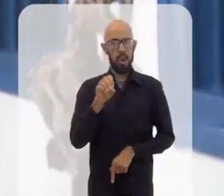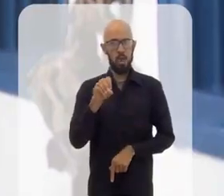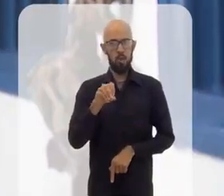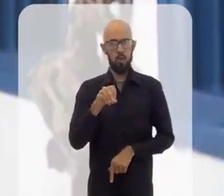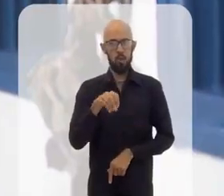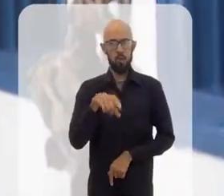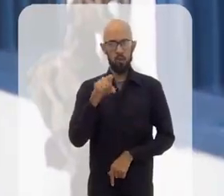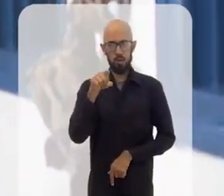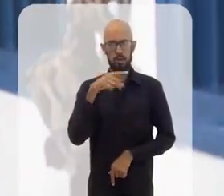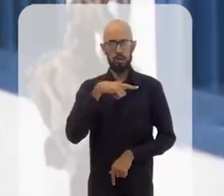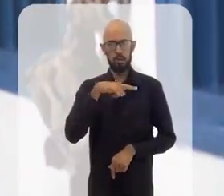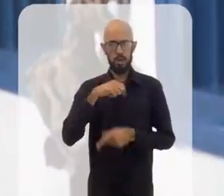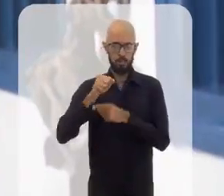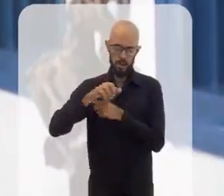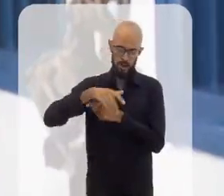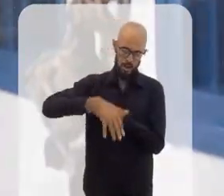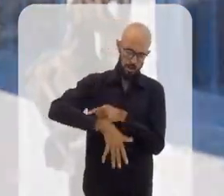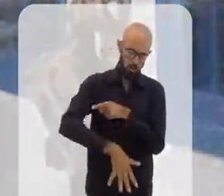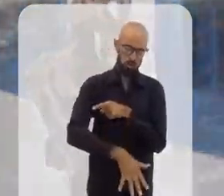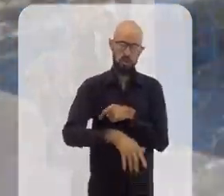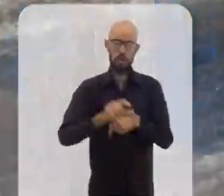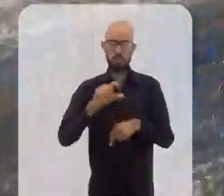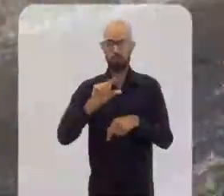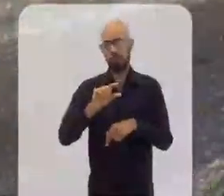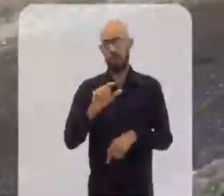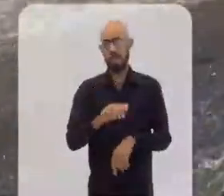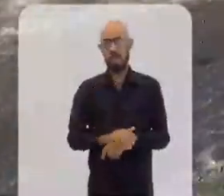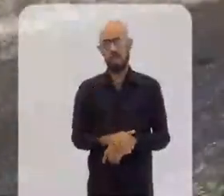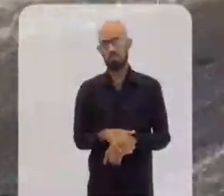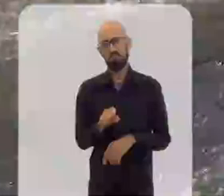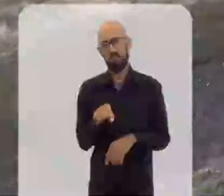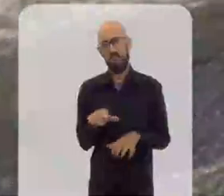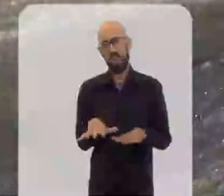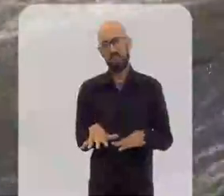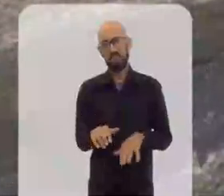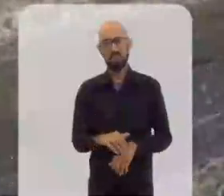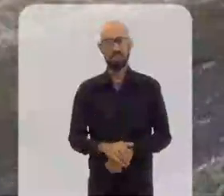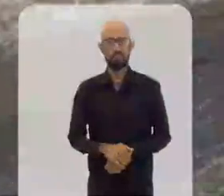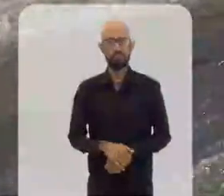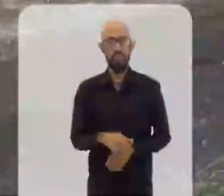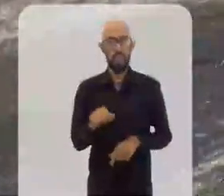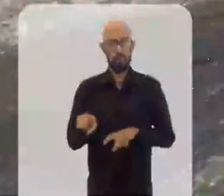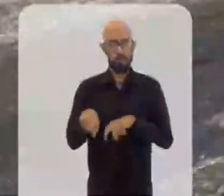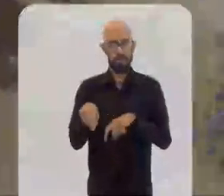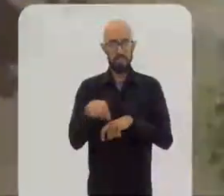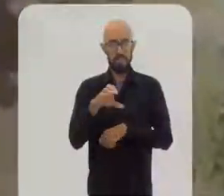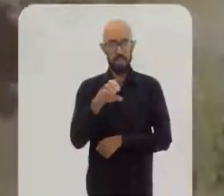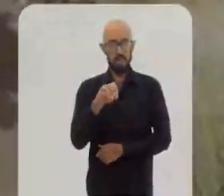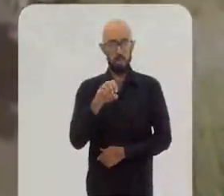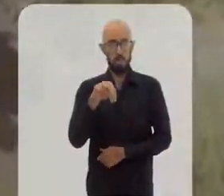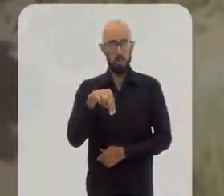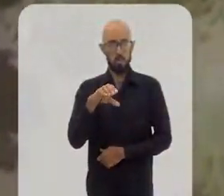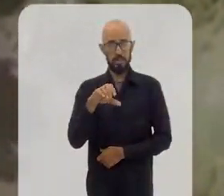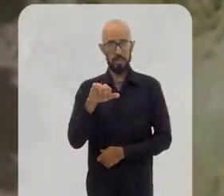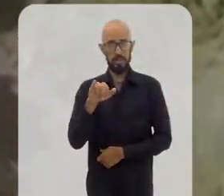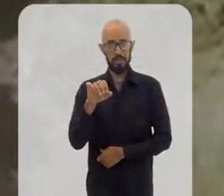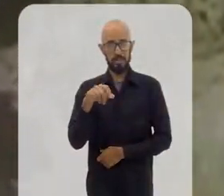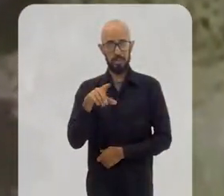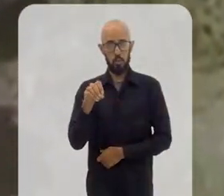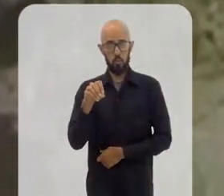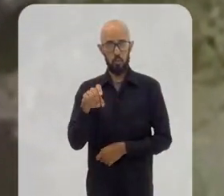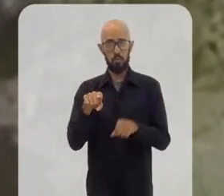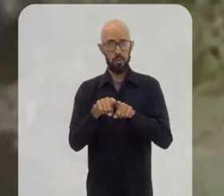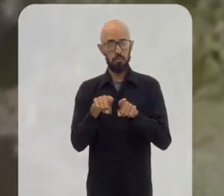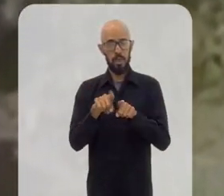que vem de São José de Ubar, que tem uma cachoeirinha, enfim. Então é isso. A fazenda da Conceição